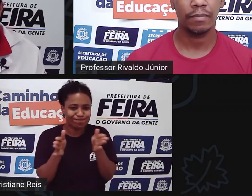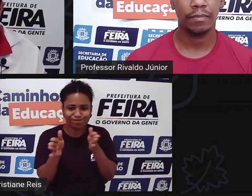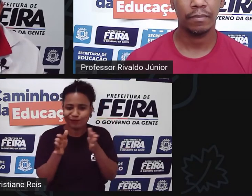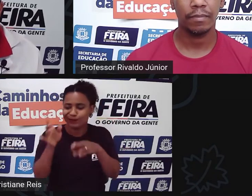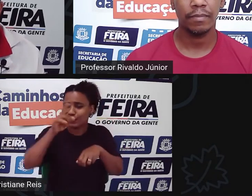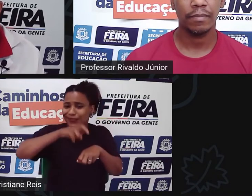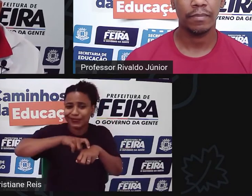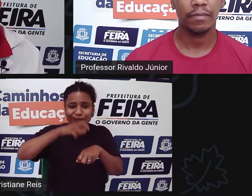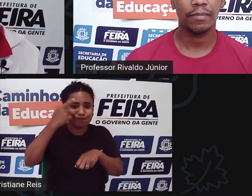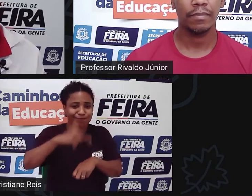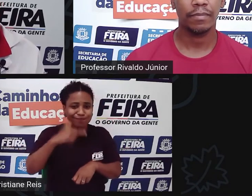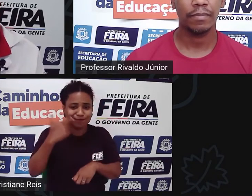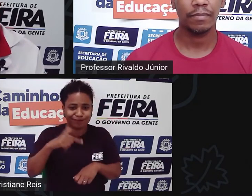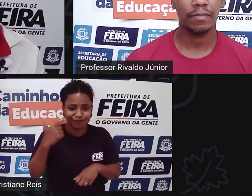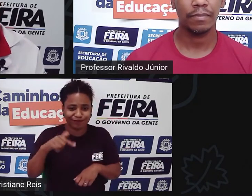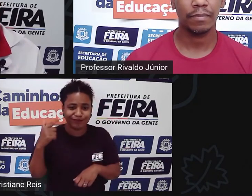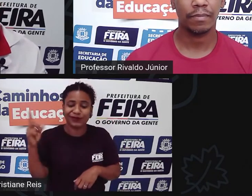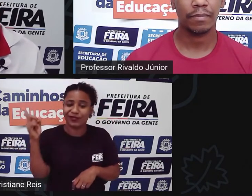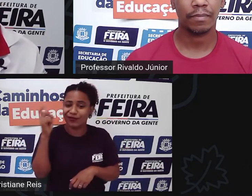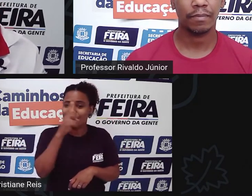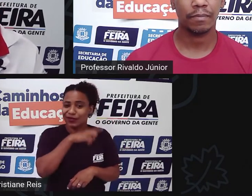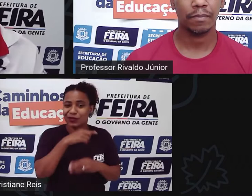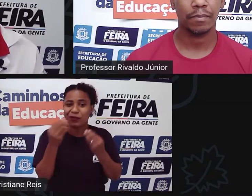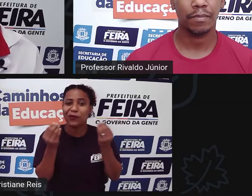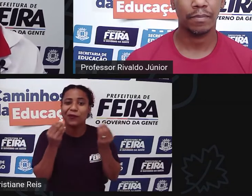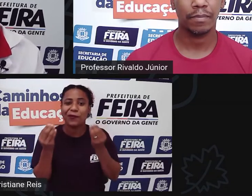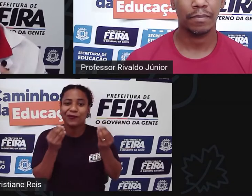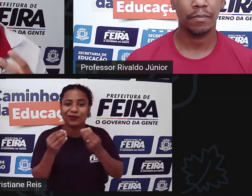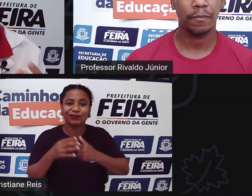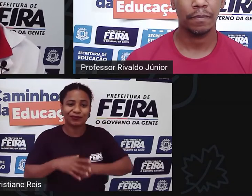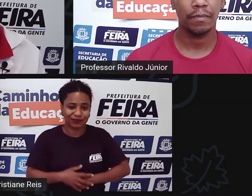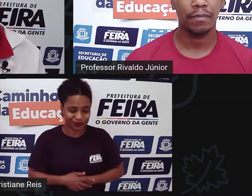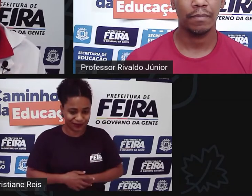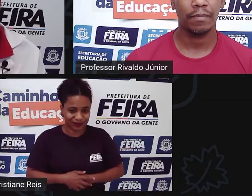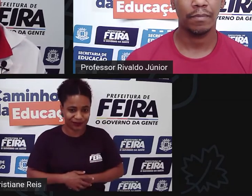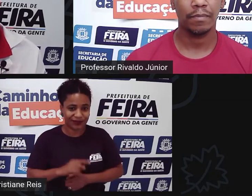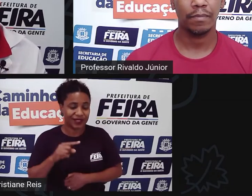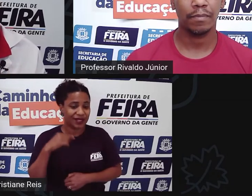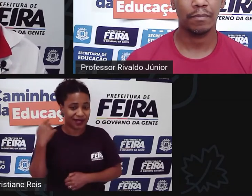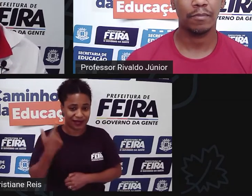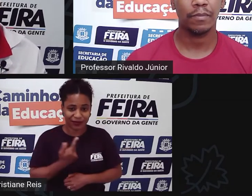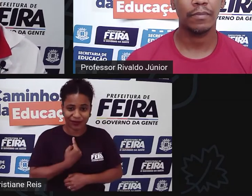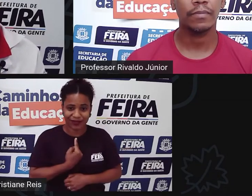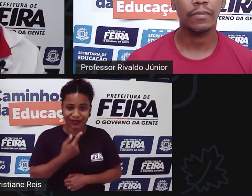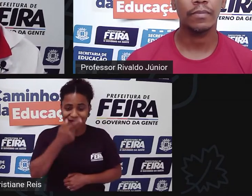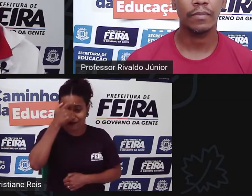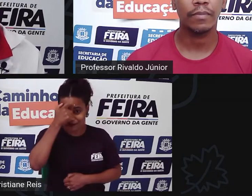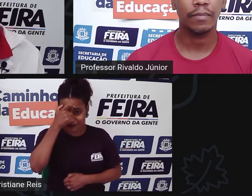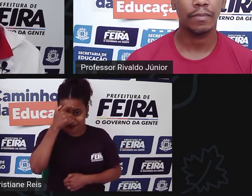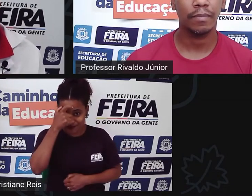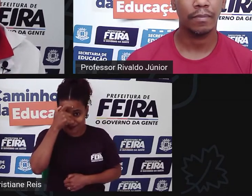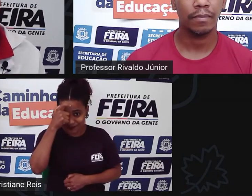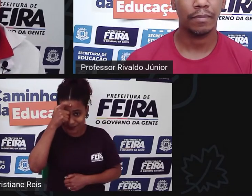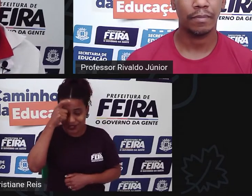e muitas vezes tão que demanda tanto da nossa mente tão estressante tão